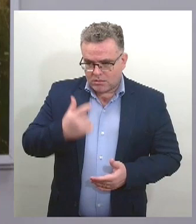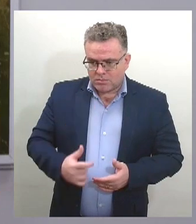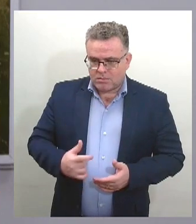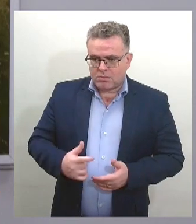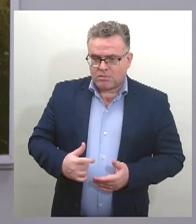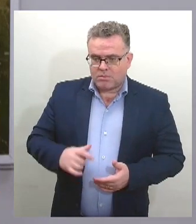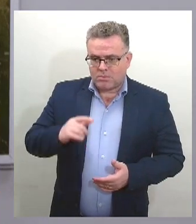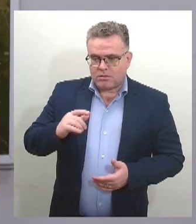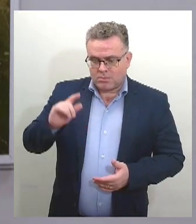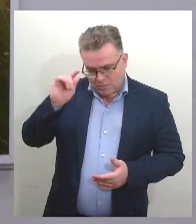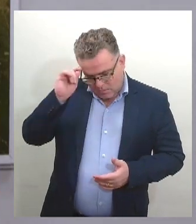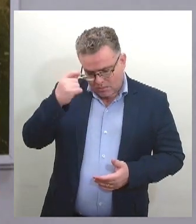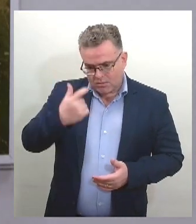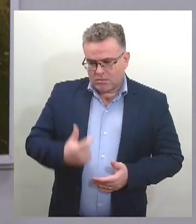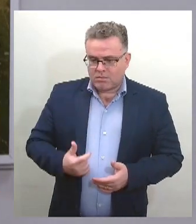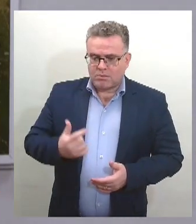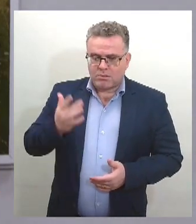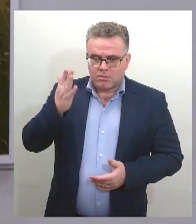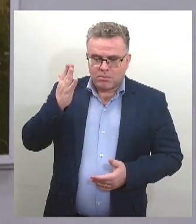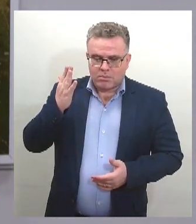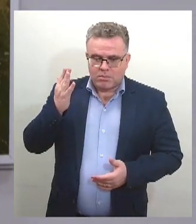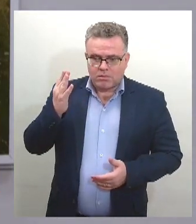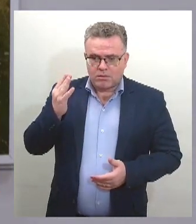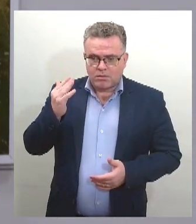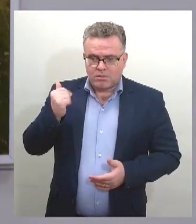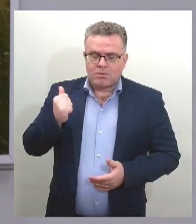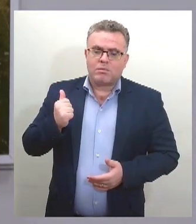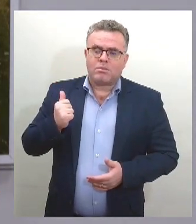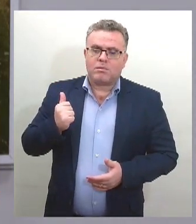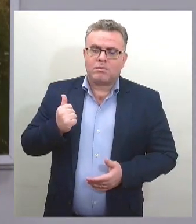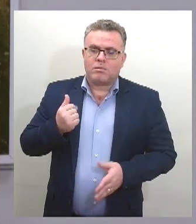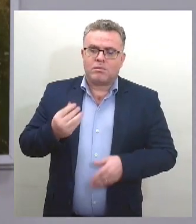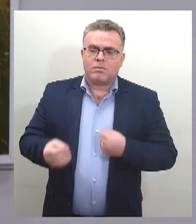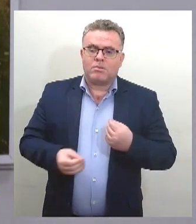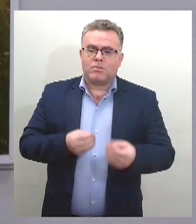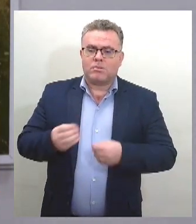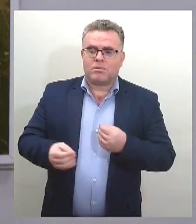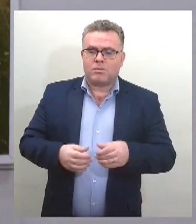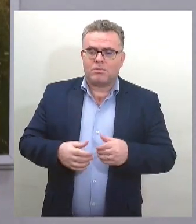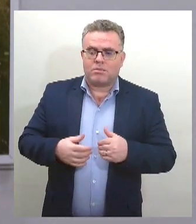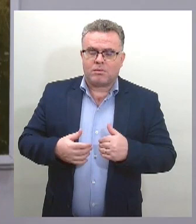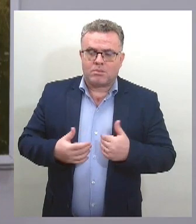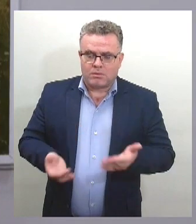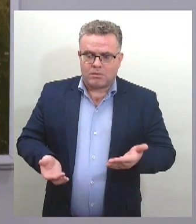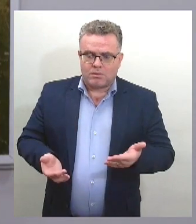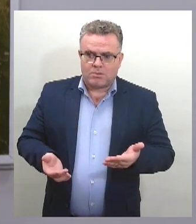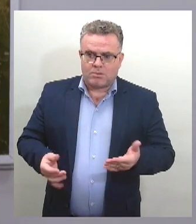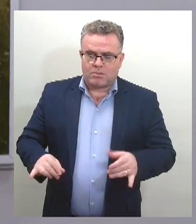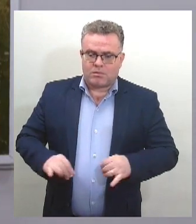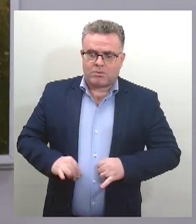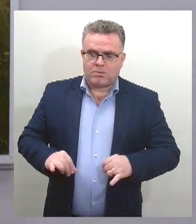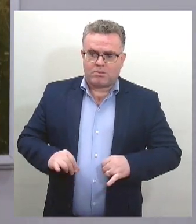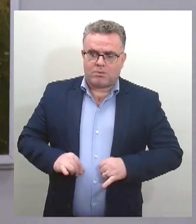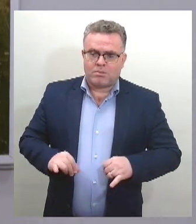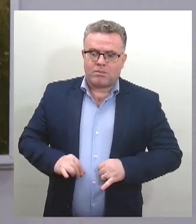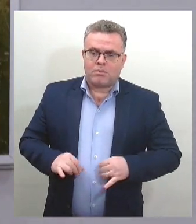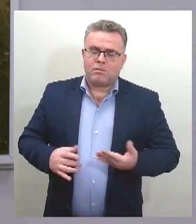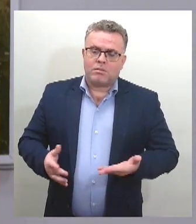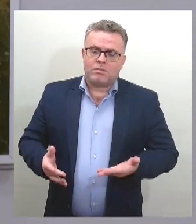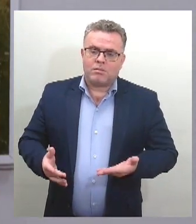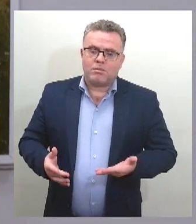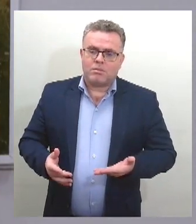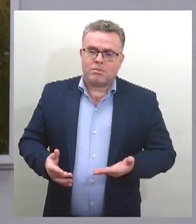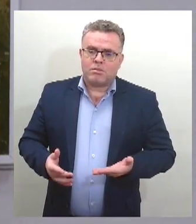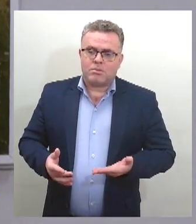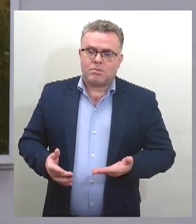sei de todas as mazelas provocadas por esse país, por uma raça que veio, que colaborou com esse